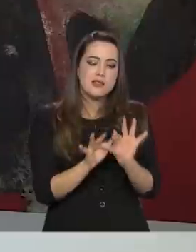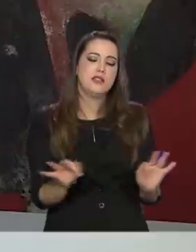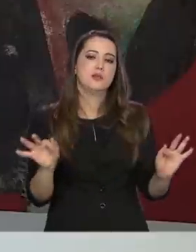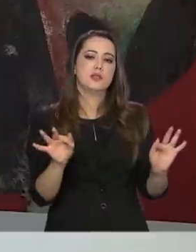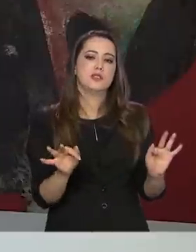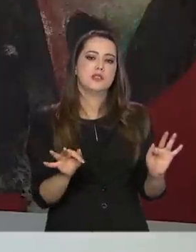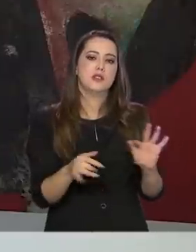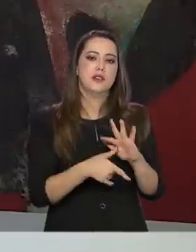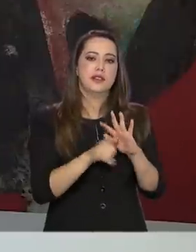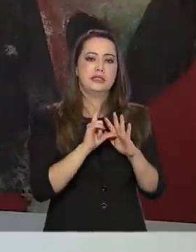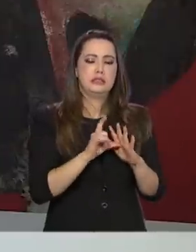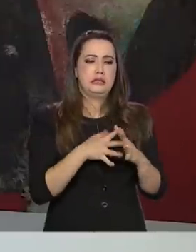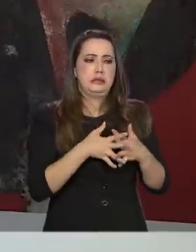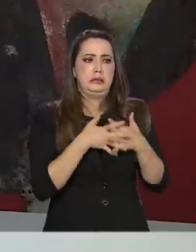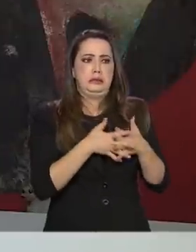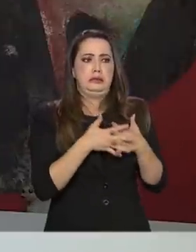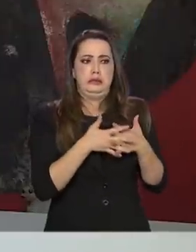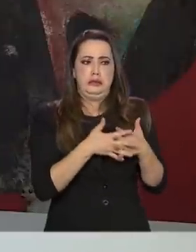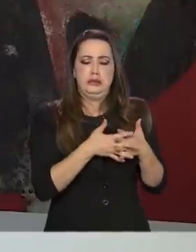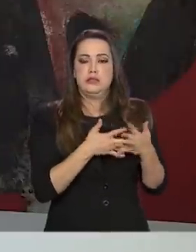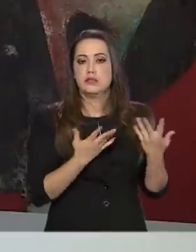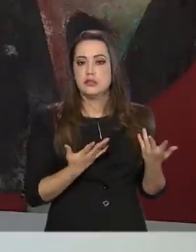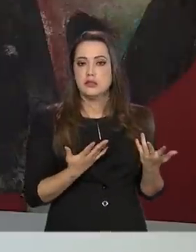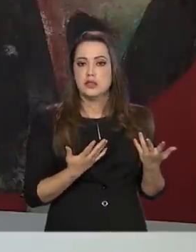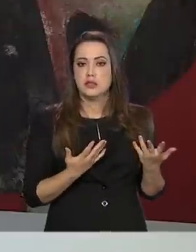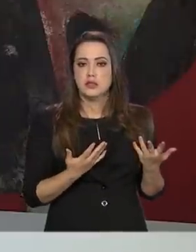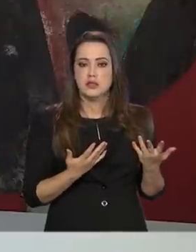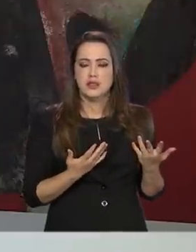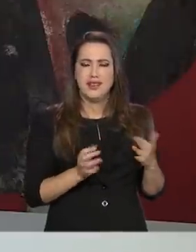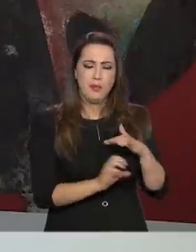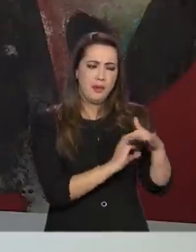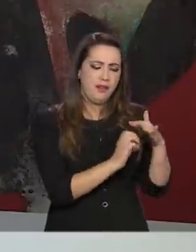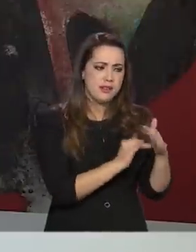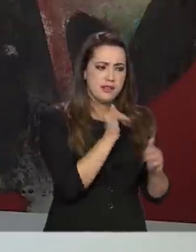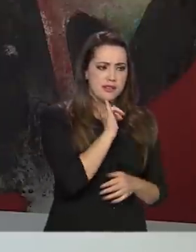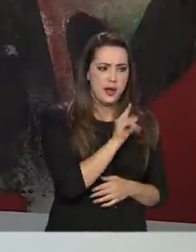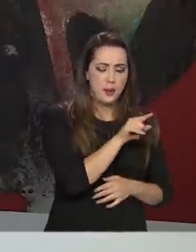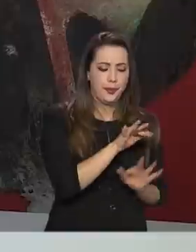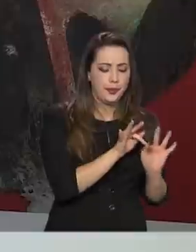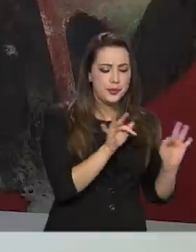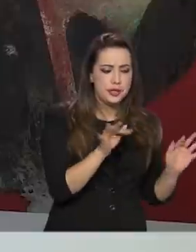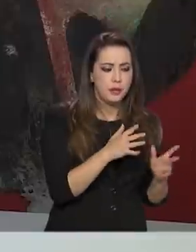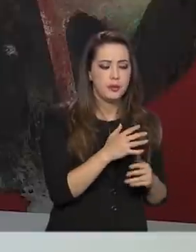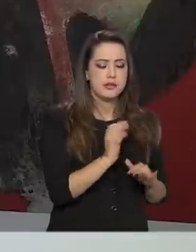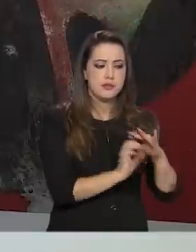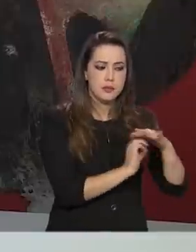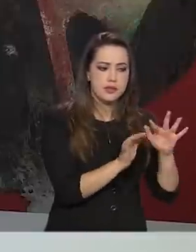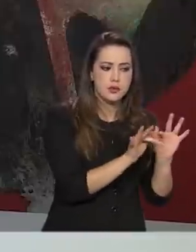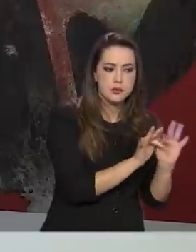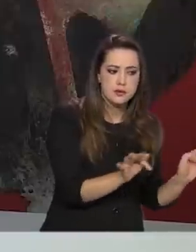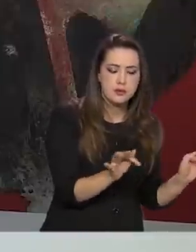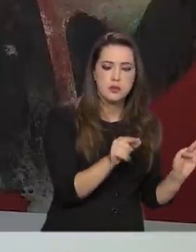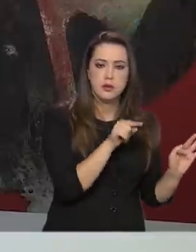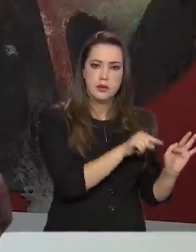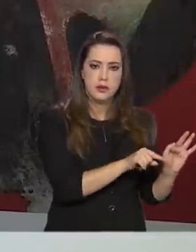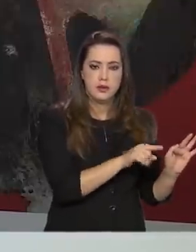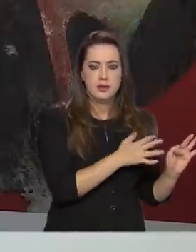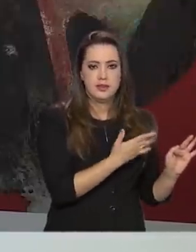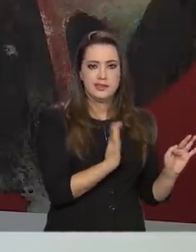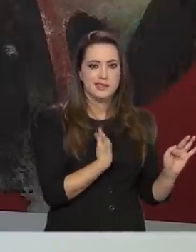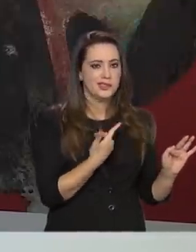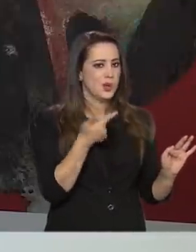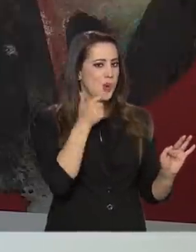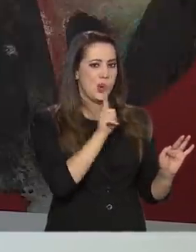nós tínhamos um regime complexo e empresas, por exemplo, do Simples Nacional. E havia uma